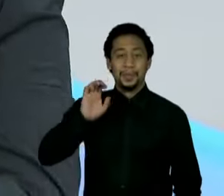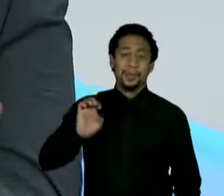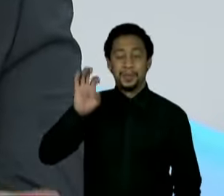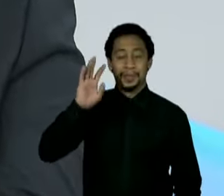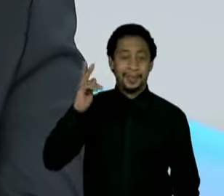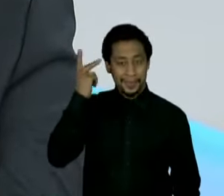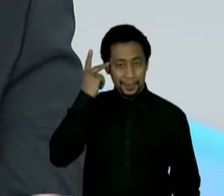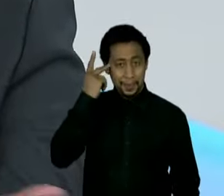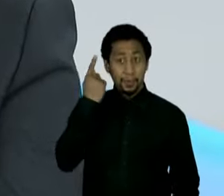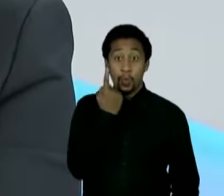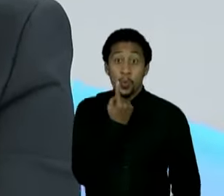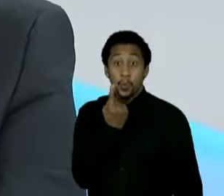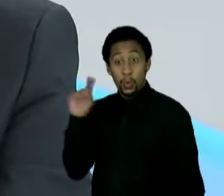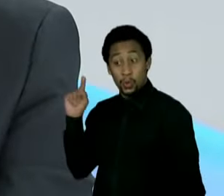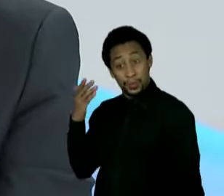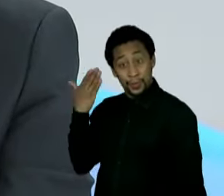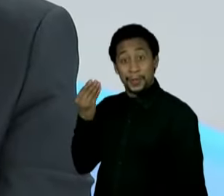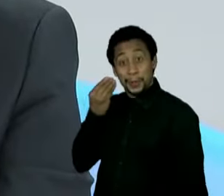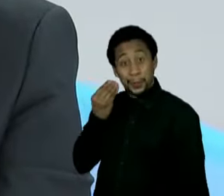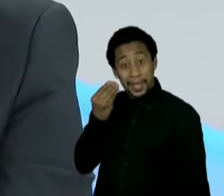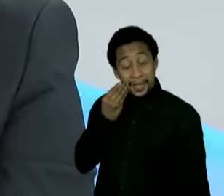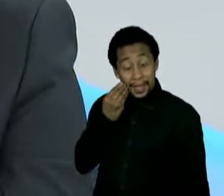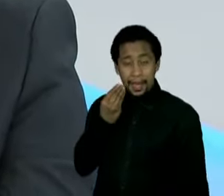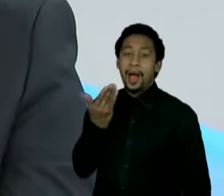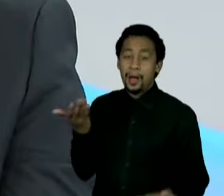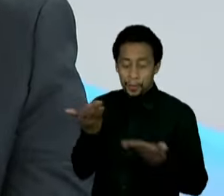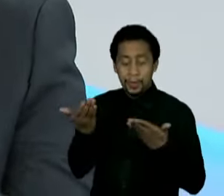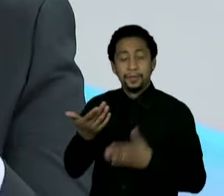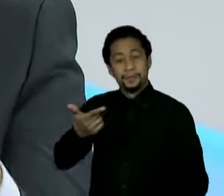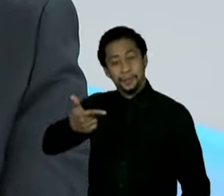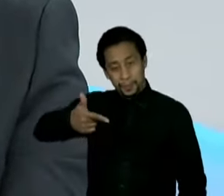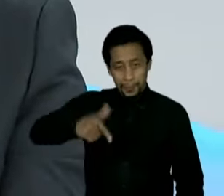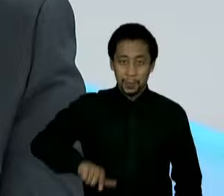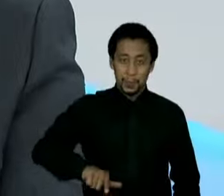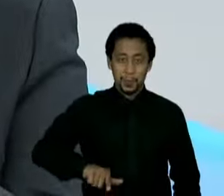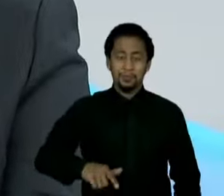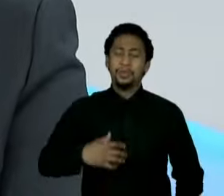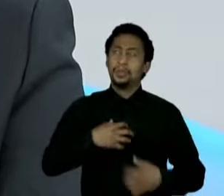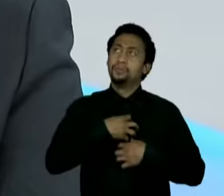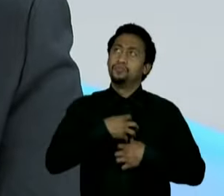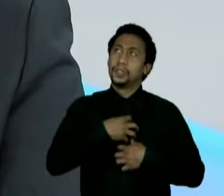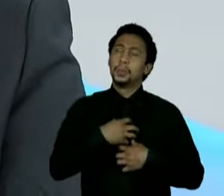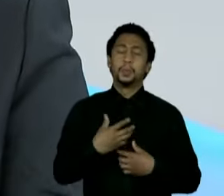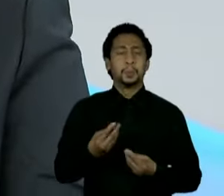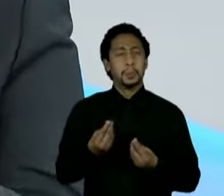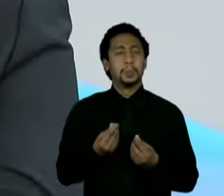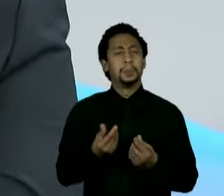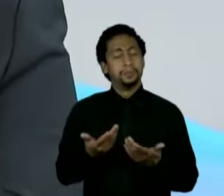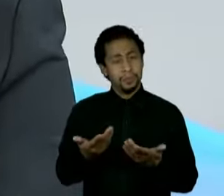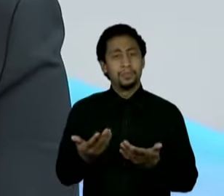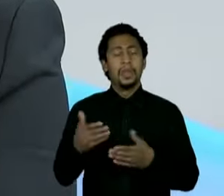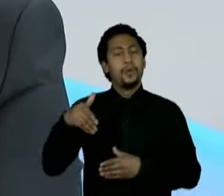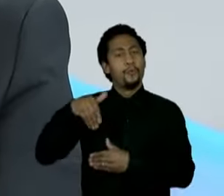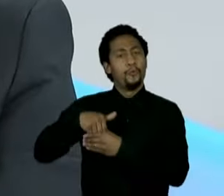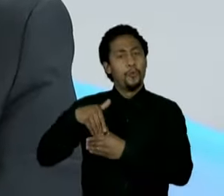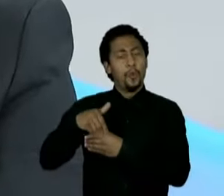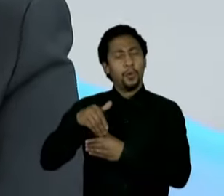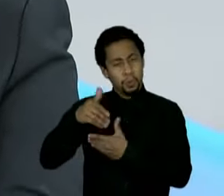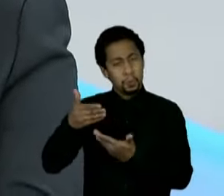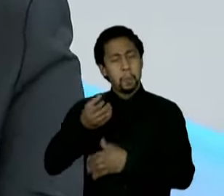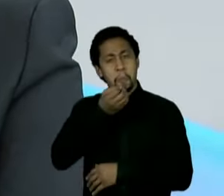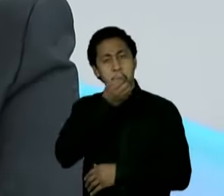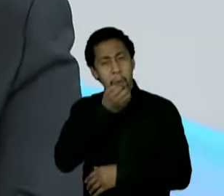último cargo que eu disputei e me sinto aí, de alguma forma, recompensado com os votos que tive